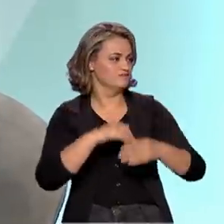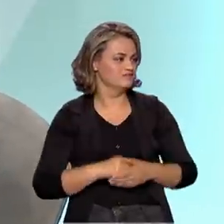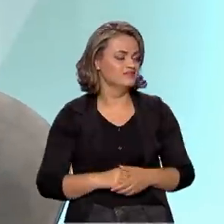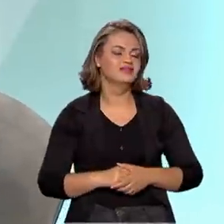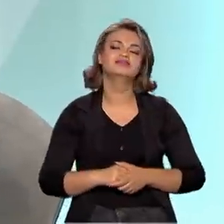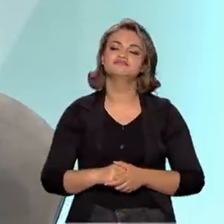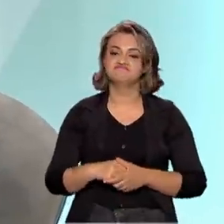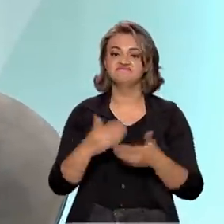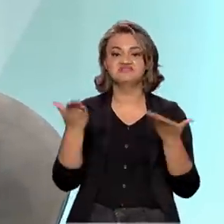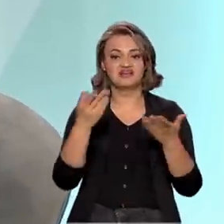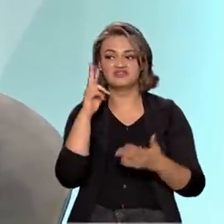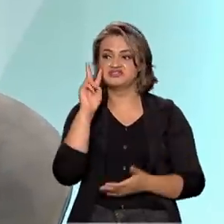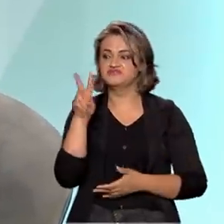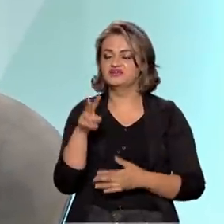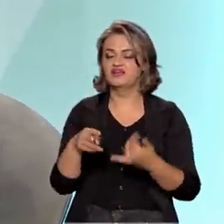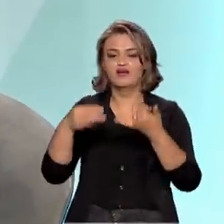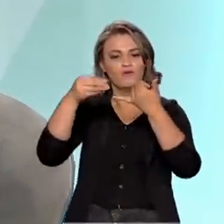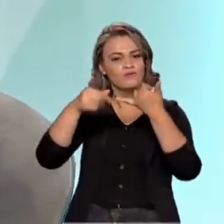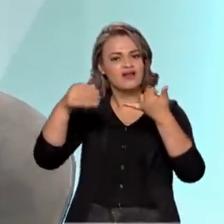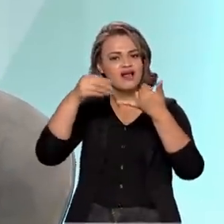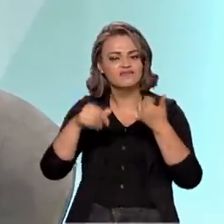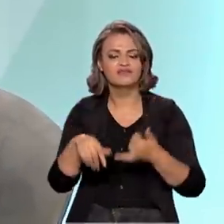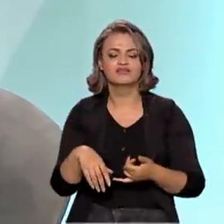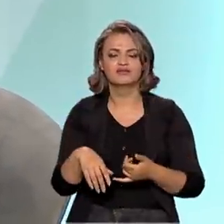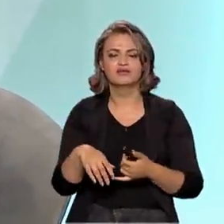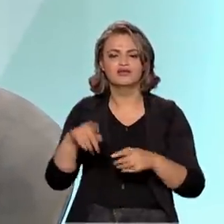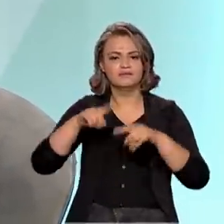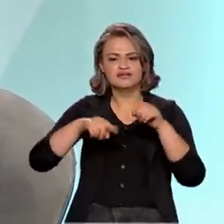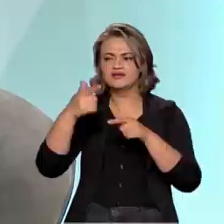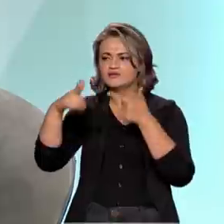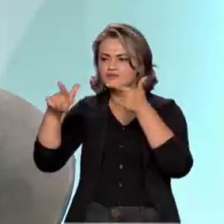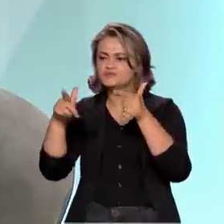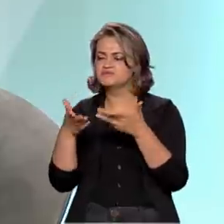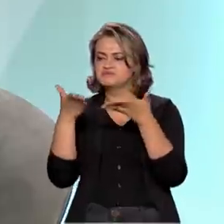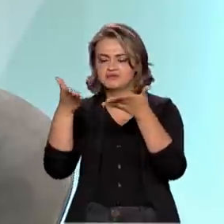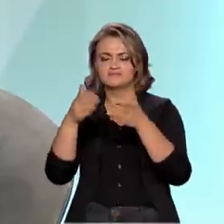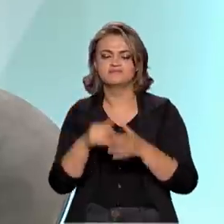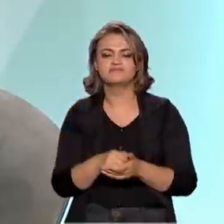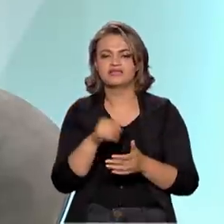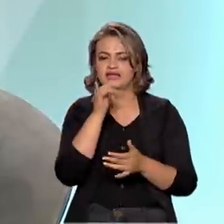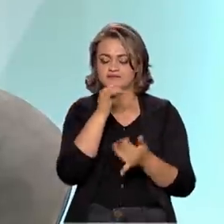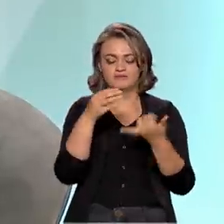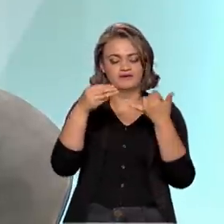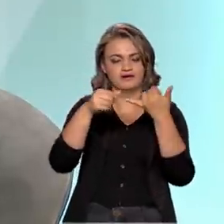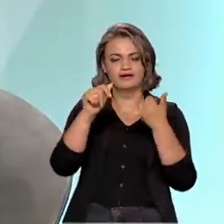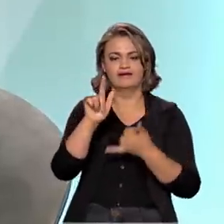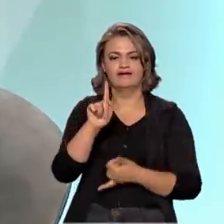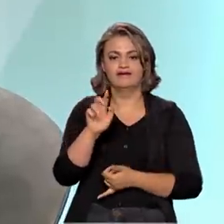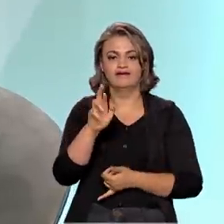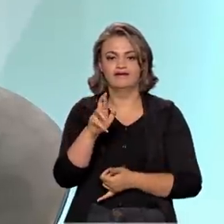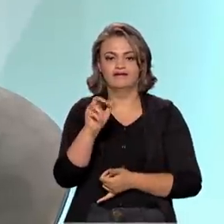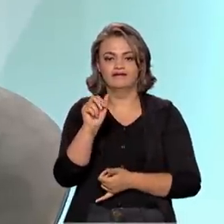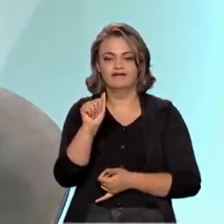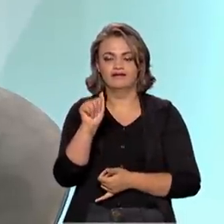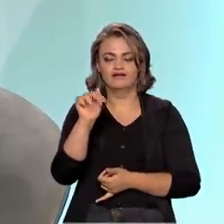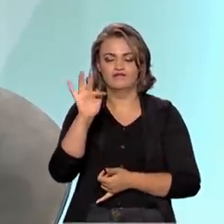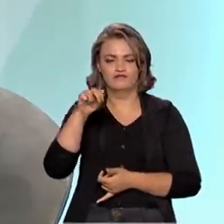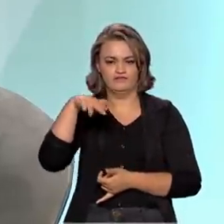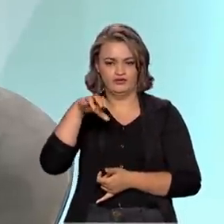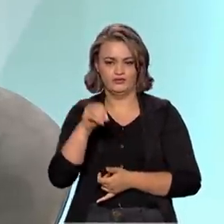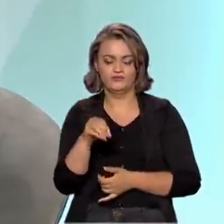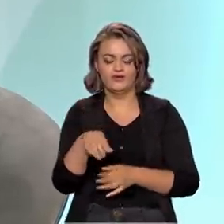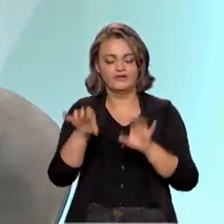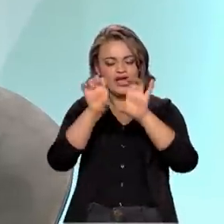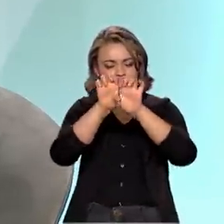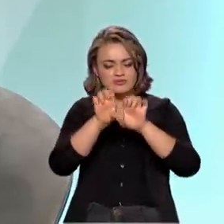se tornando realidade. E o grafeno e o nióbio, acho que eles representam bem isso aí. Vamos começar pelo grafeno. O grafeno é uma estrutura,